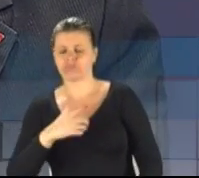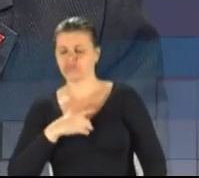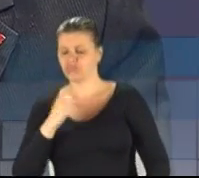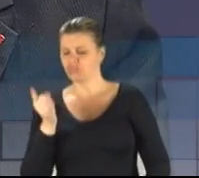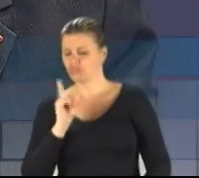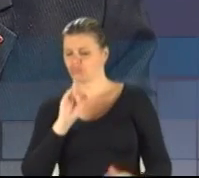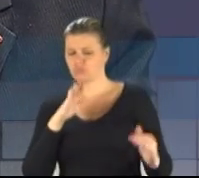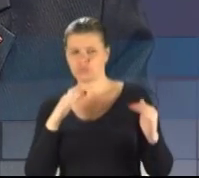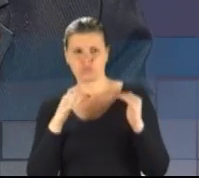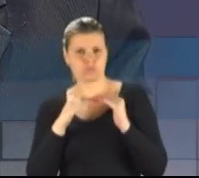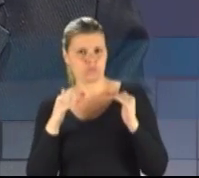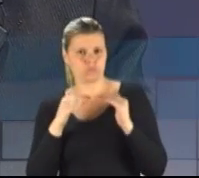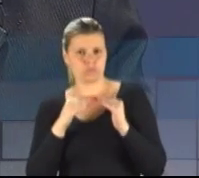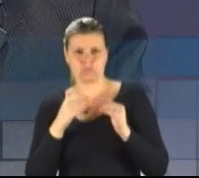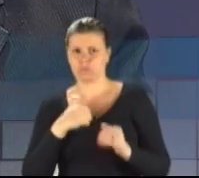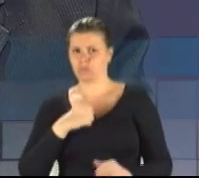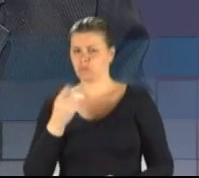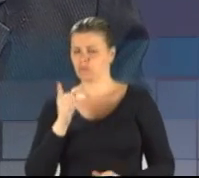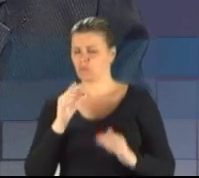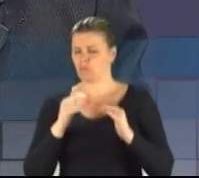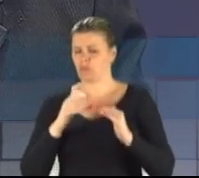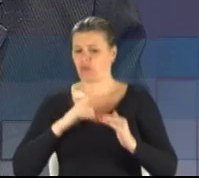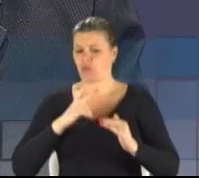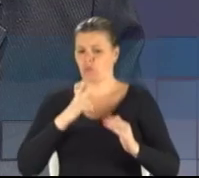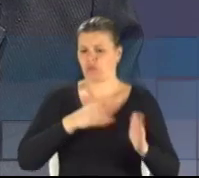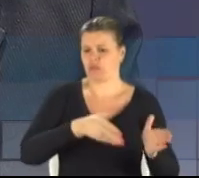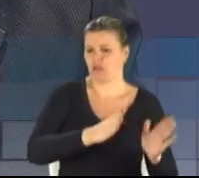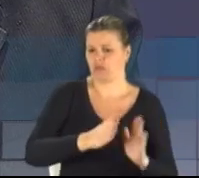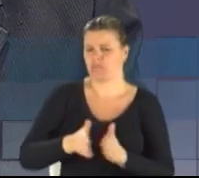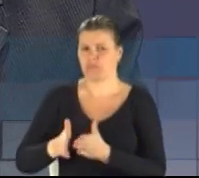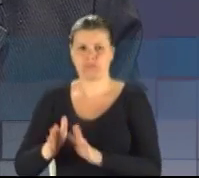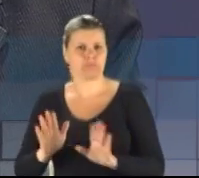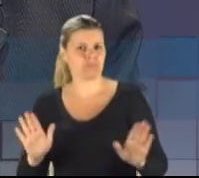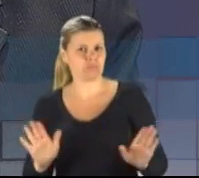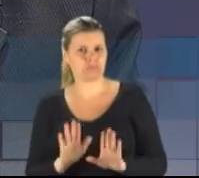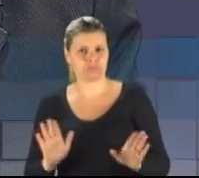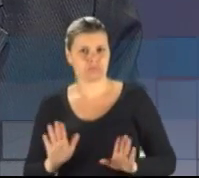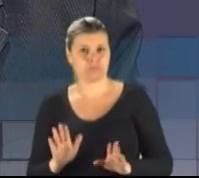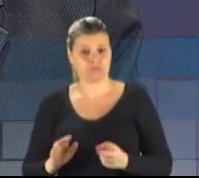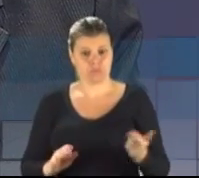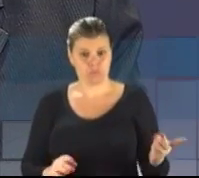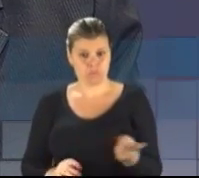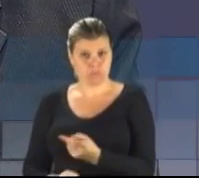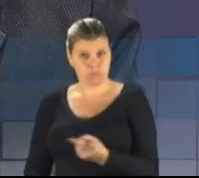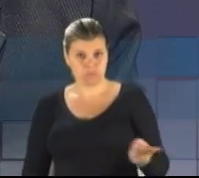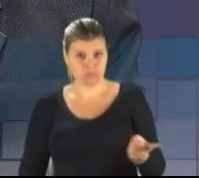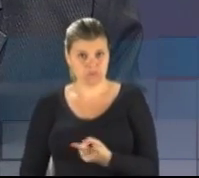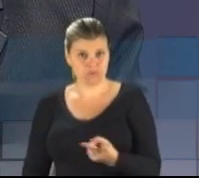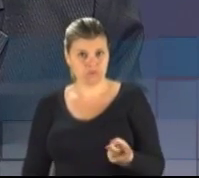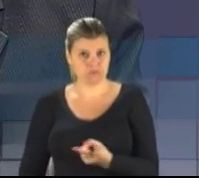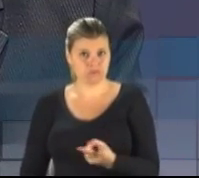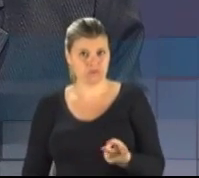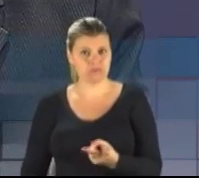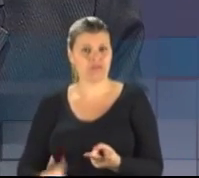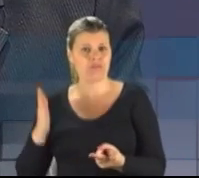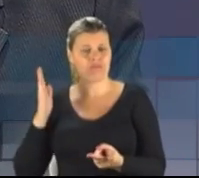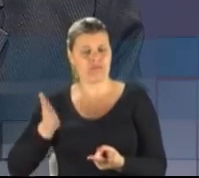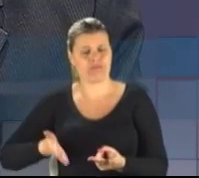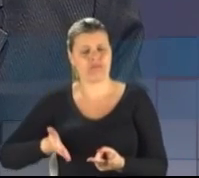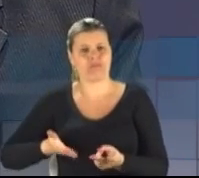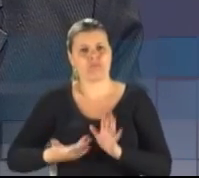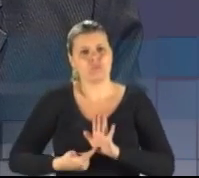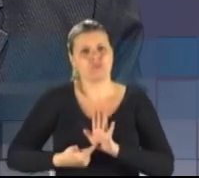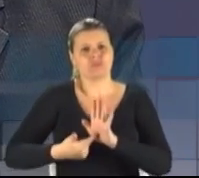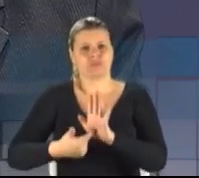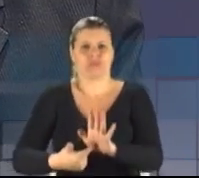concordo que existam dois caminhos. Esses dois caminhos são dois caminhos que já foram postos pela